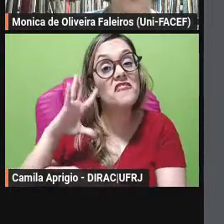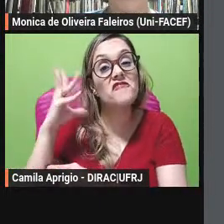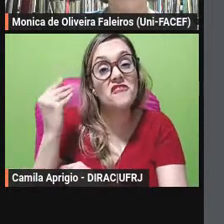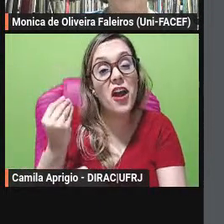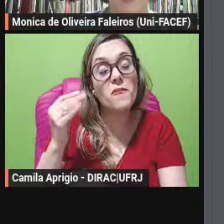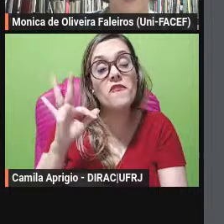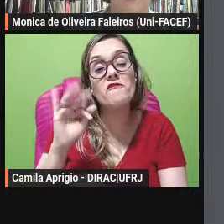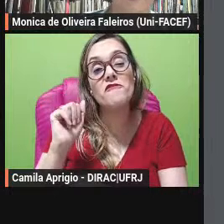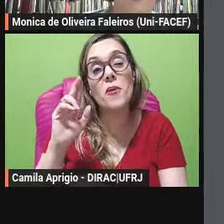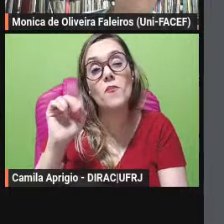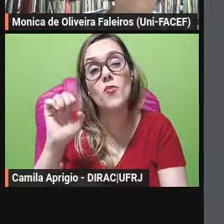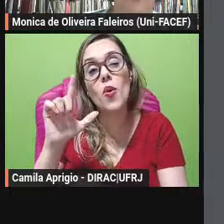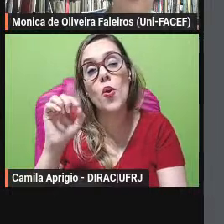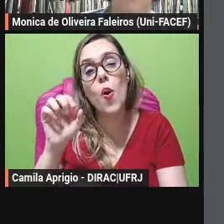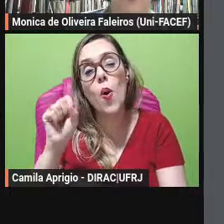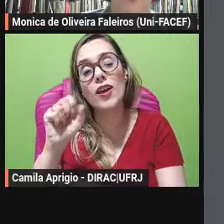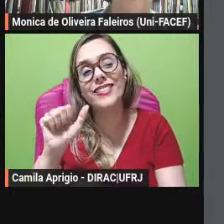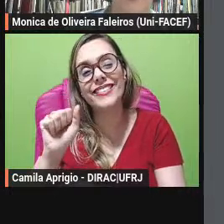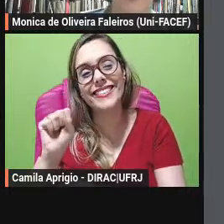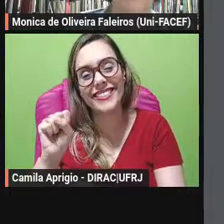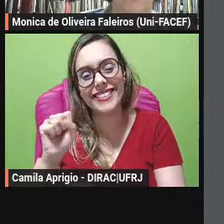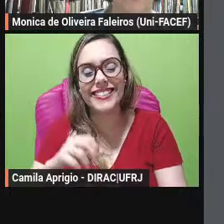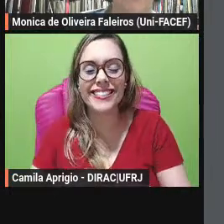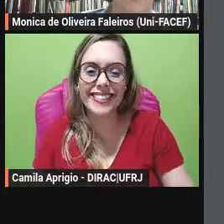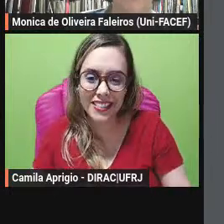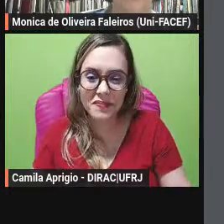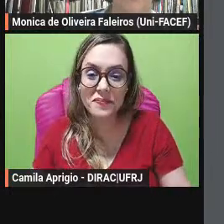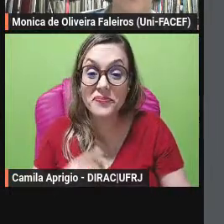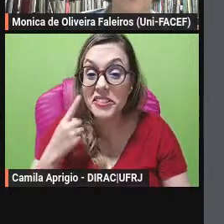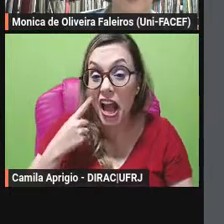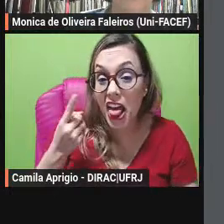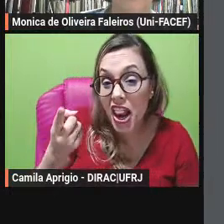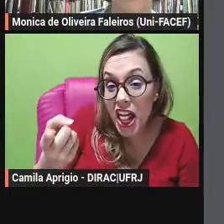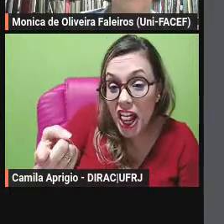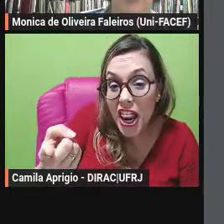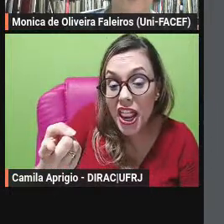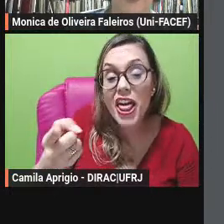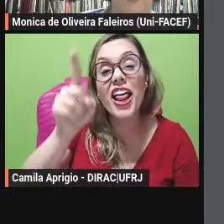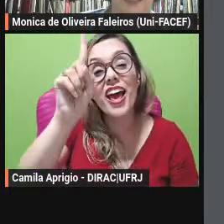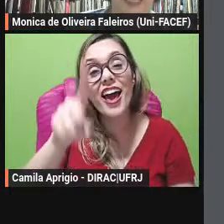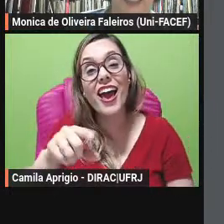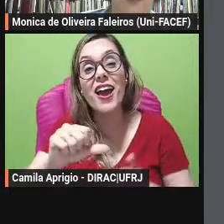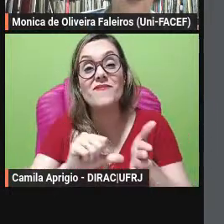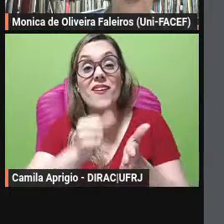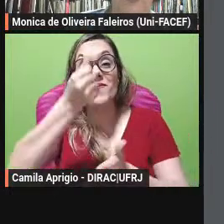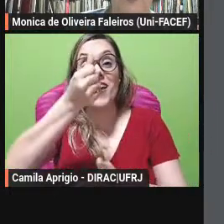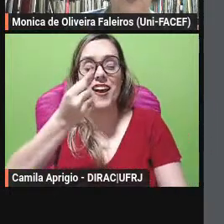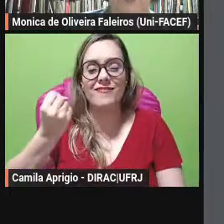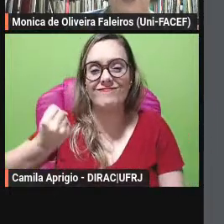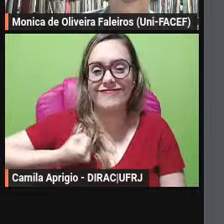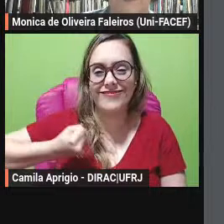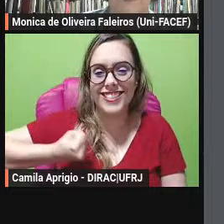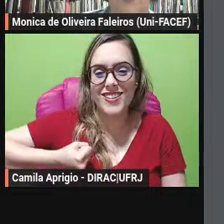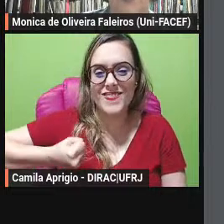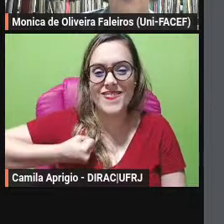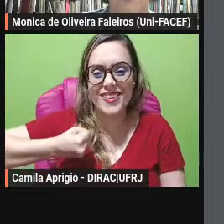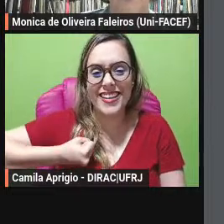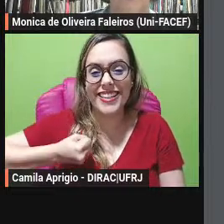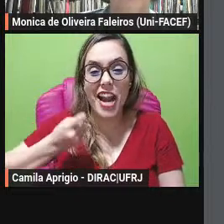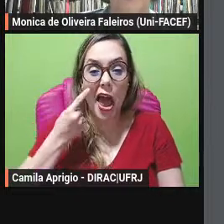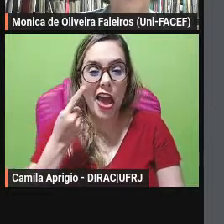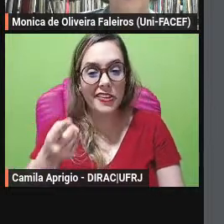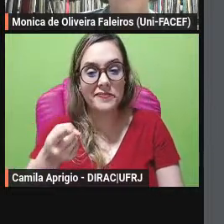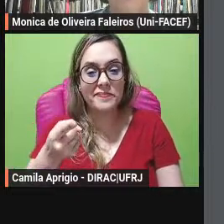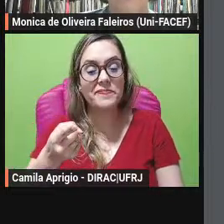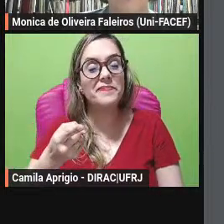voltemos a elas olha só esse é o primeiro número do Pif-Paf independente vejam interessante aqui